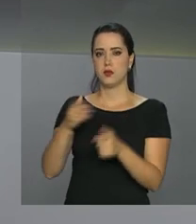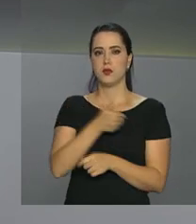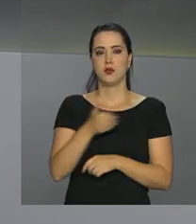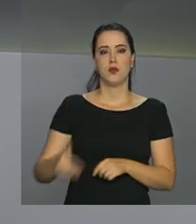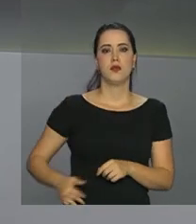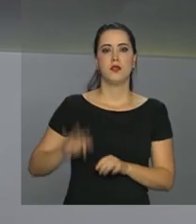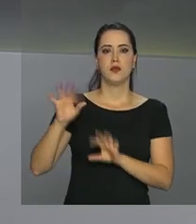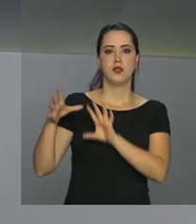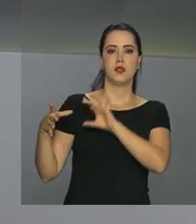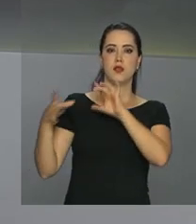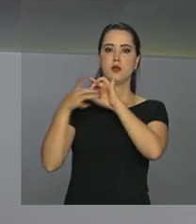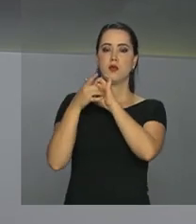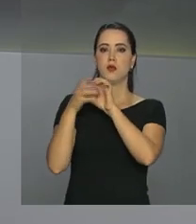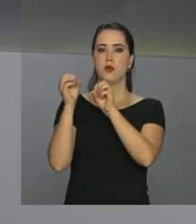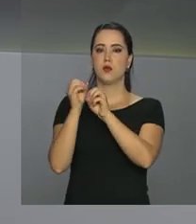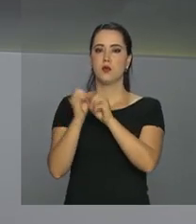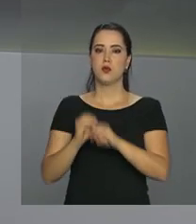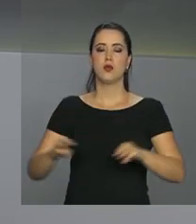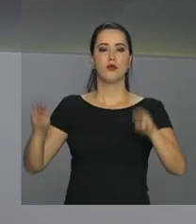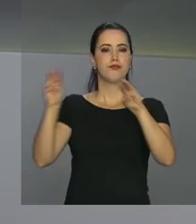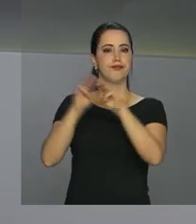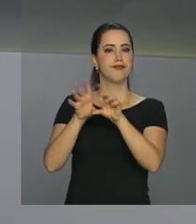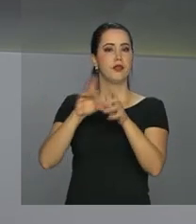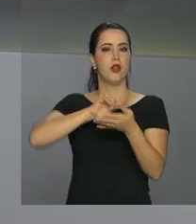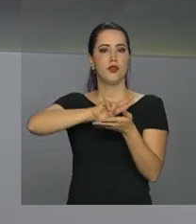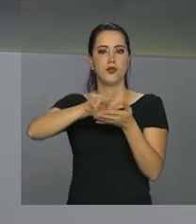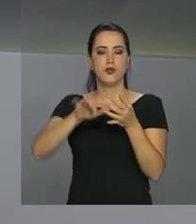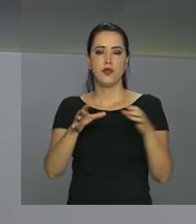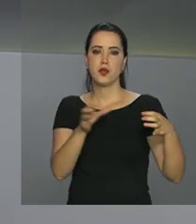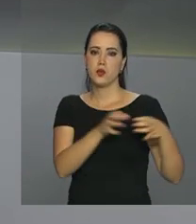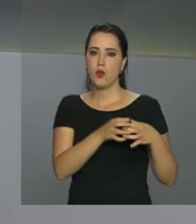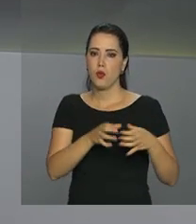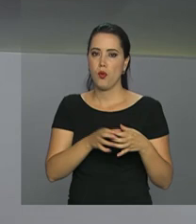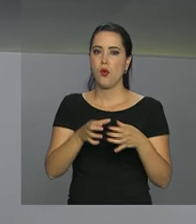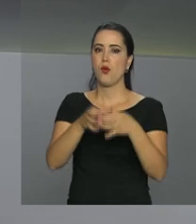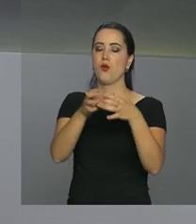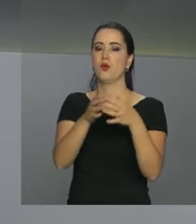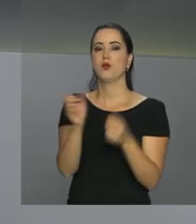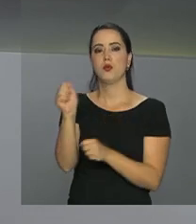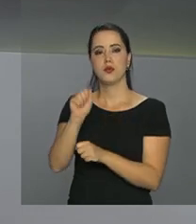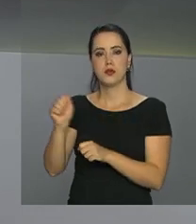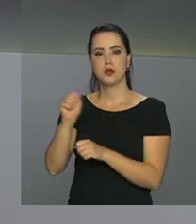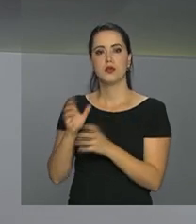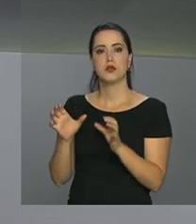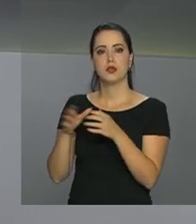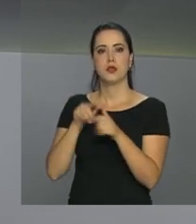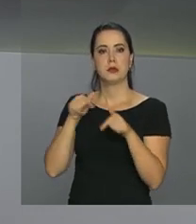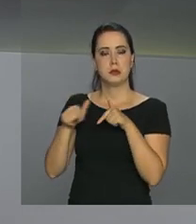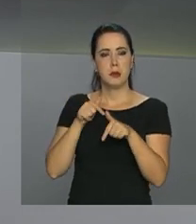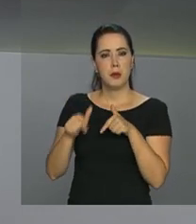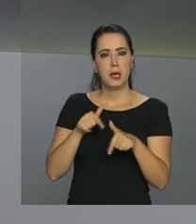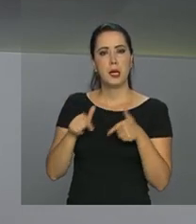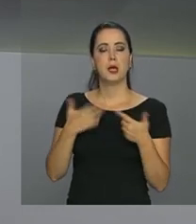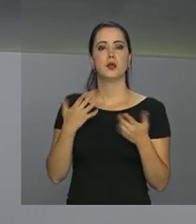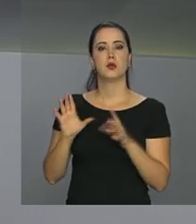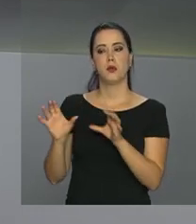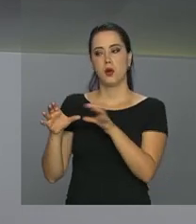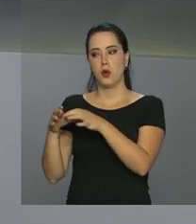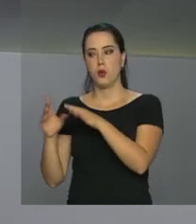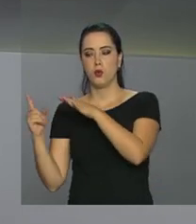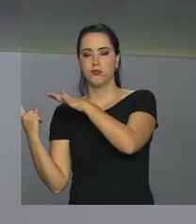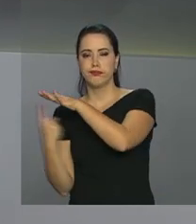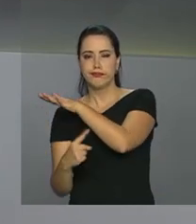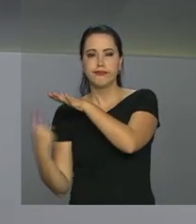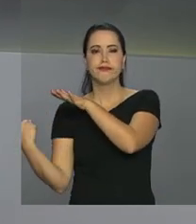federal, em cooperação com agências nacionais e internacionais e organizações não governamentais, tem trabalhado para que os imigrantes e suas famílias